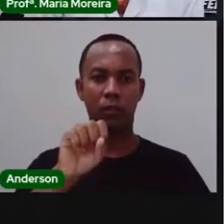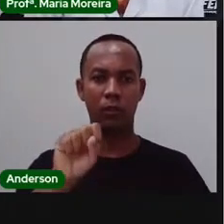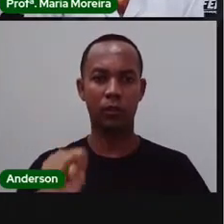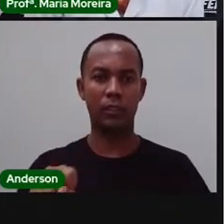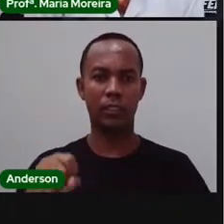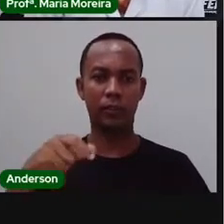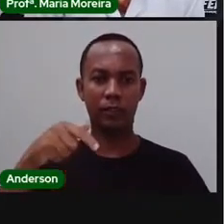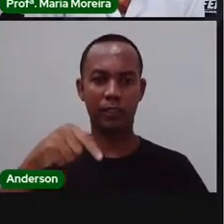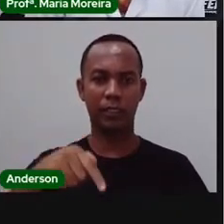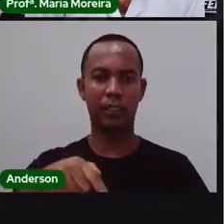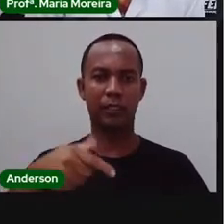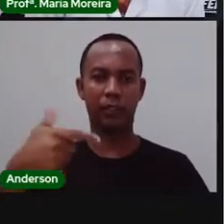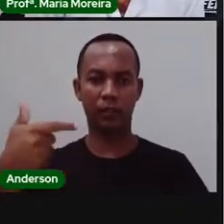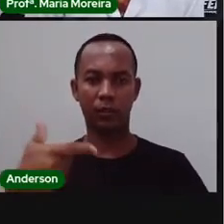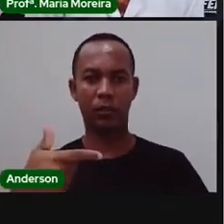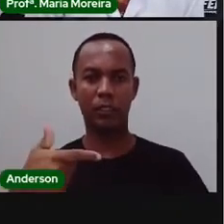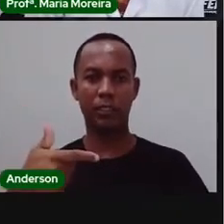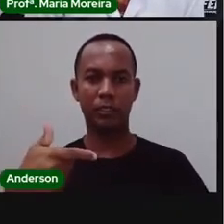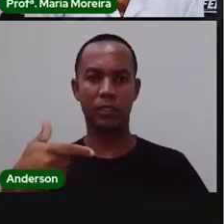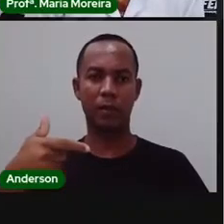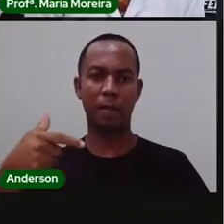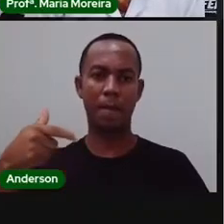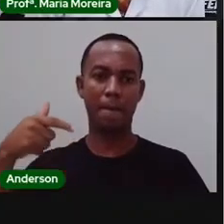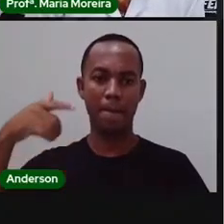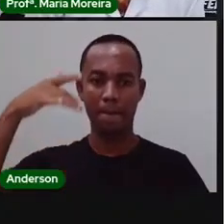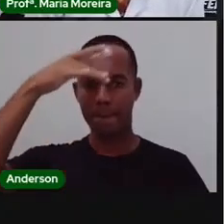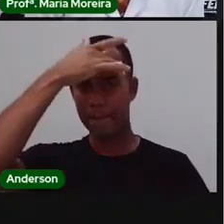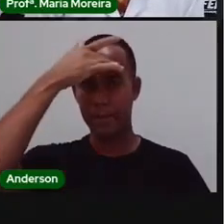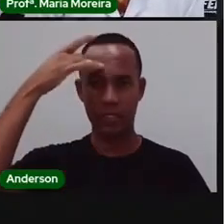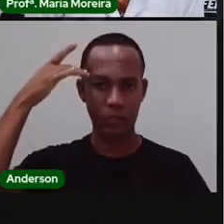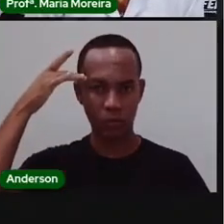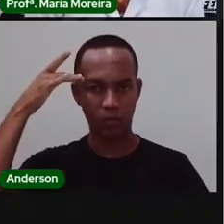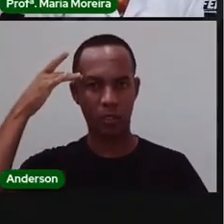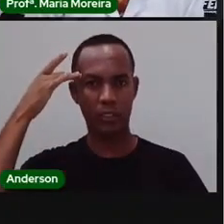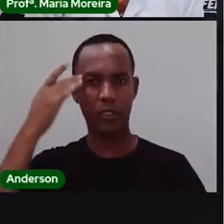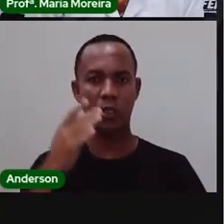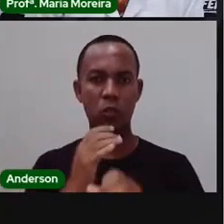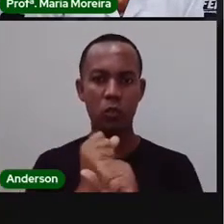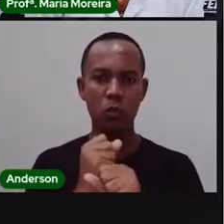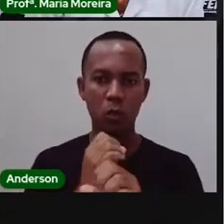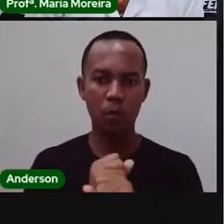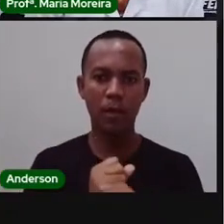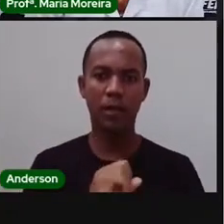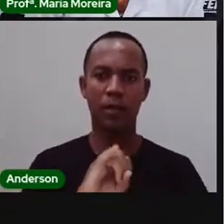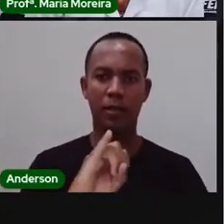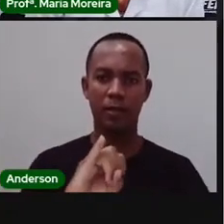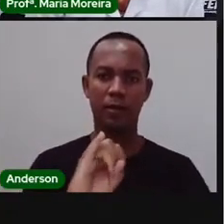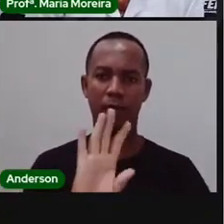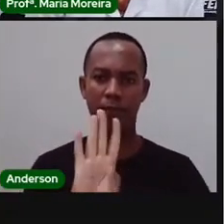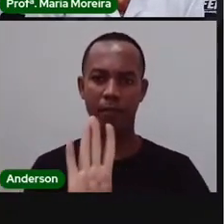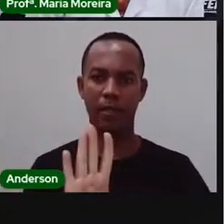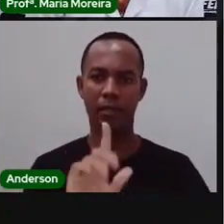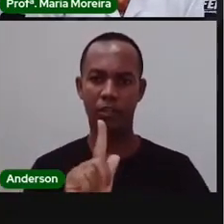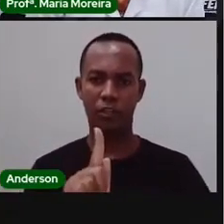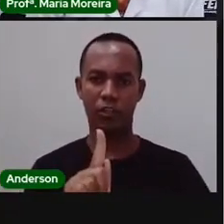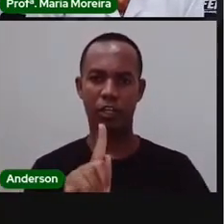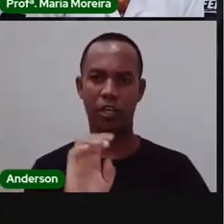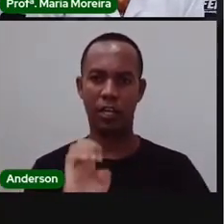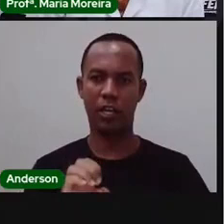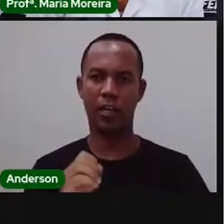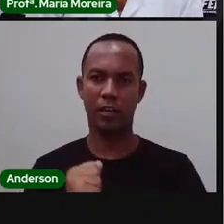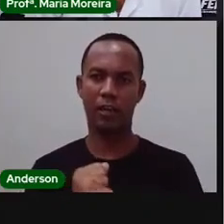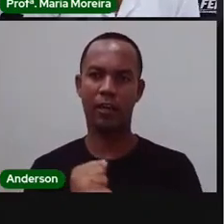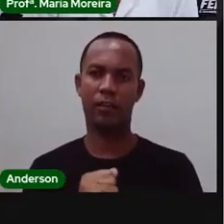614.872 moradores, de acordo com os números do IBGE de 2019.